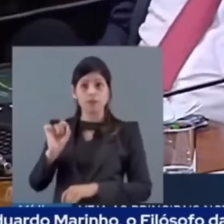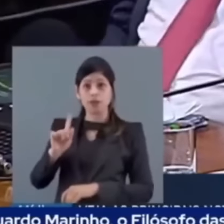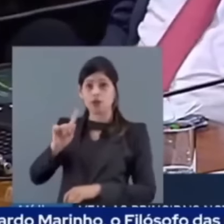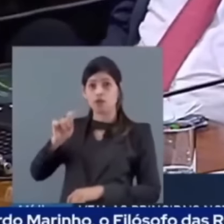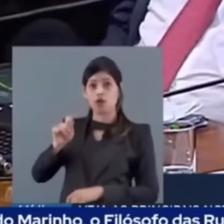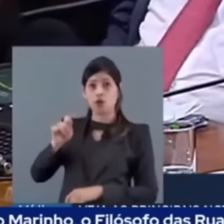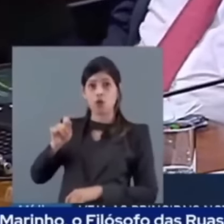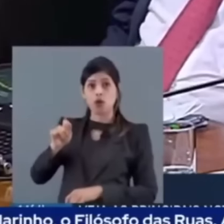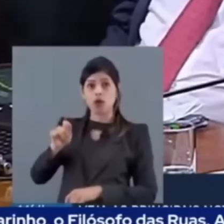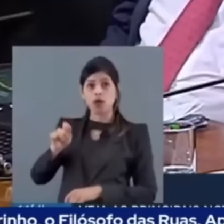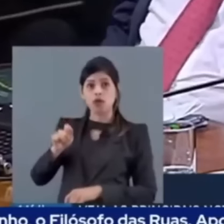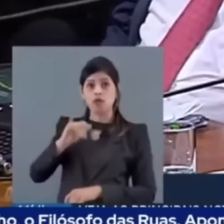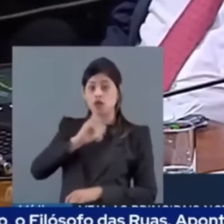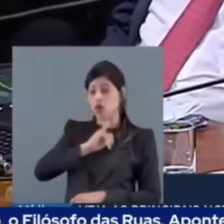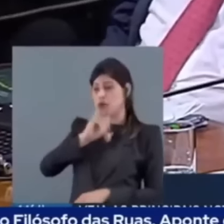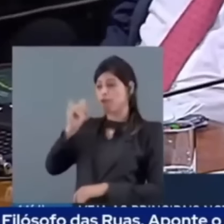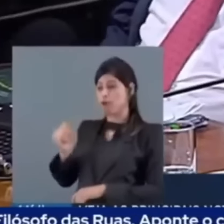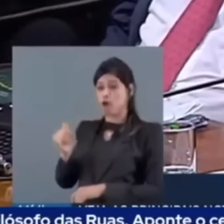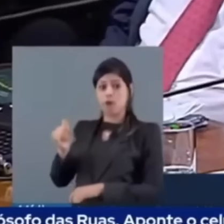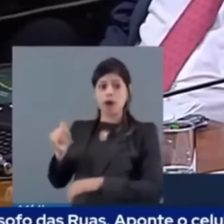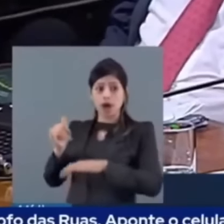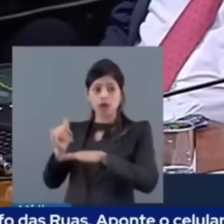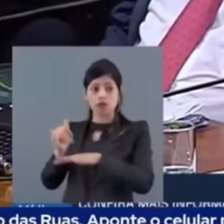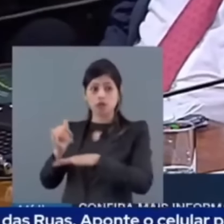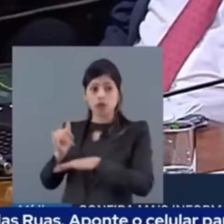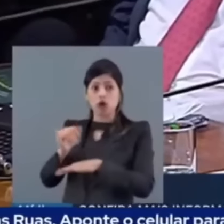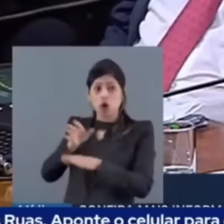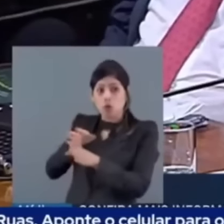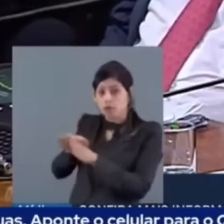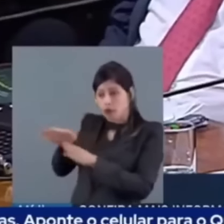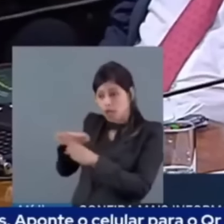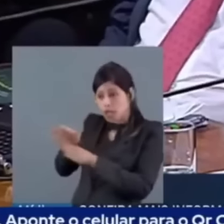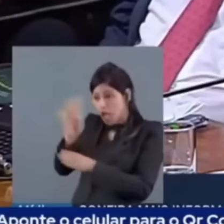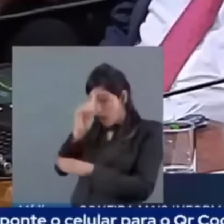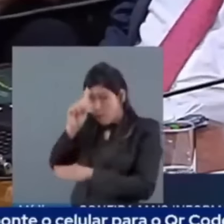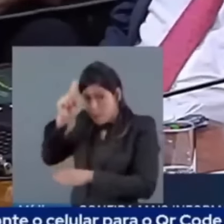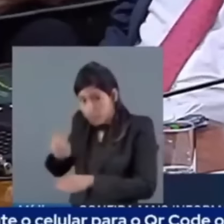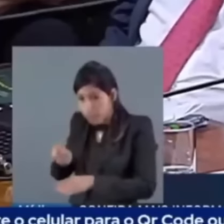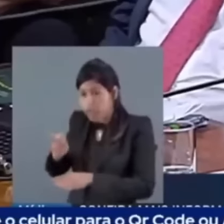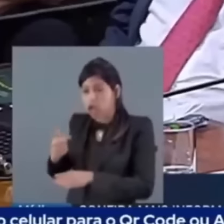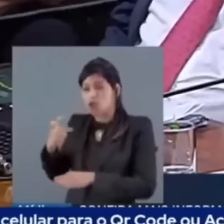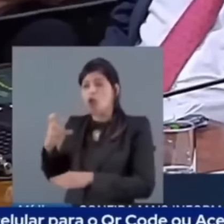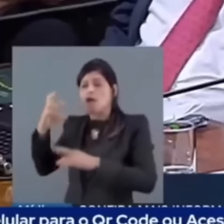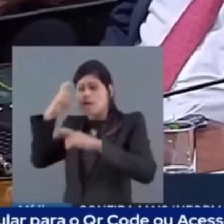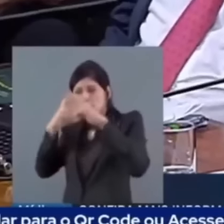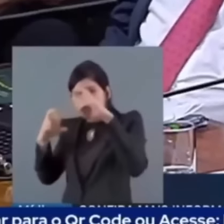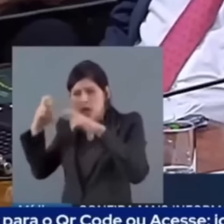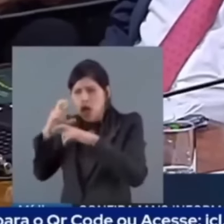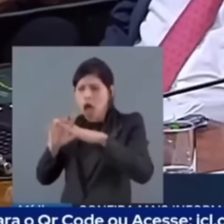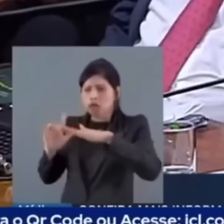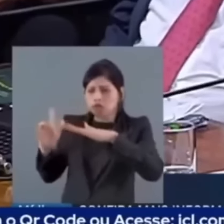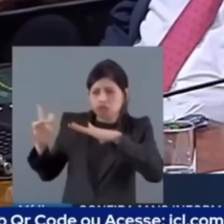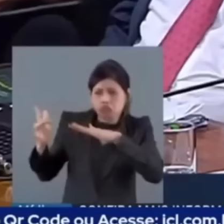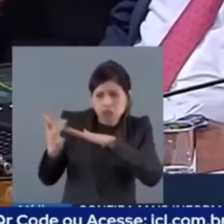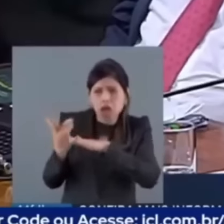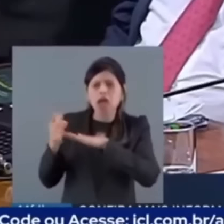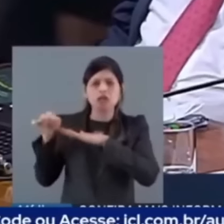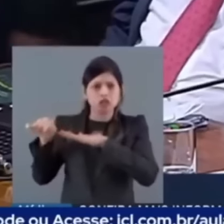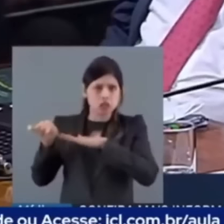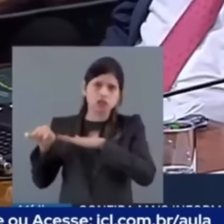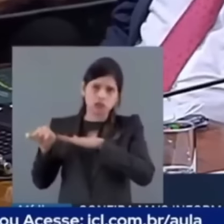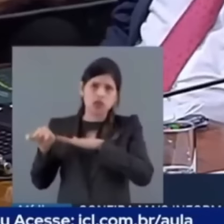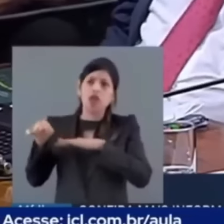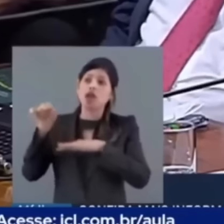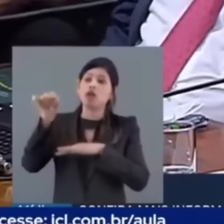Em redes Sociais Vasculhando Quem estaria Falando mal Do senhor E o senhor Entrando na justiça